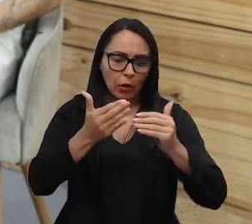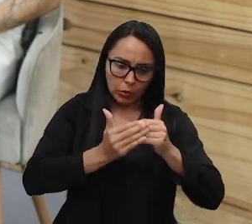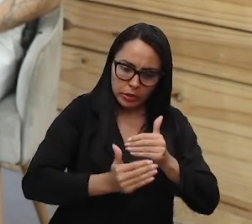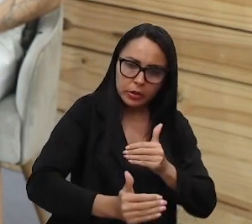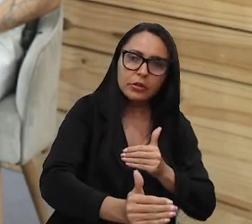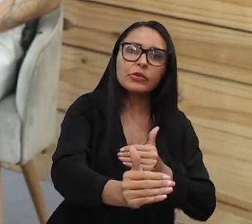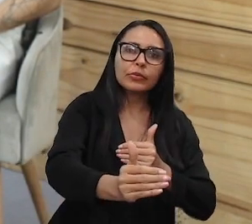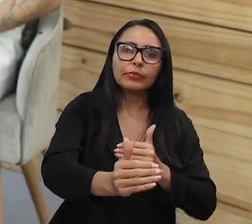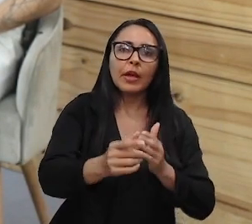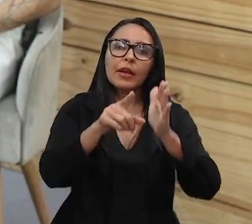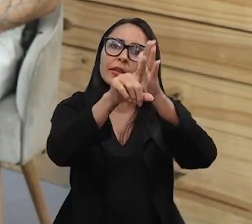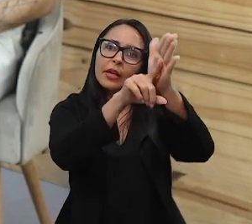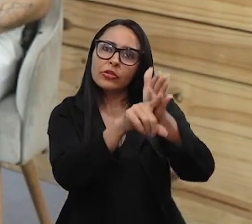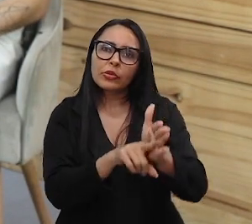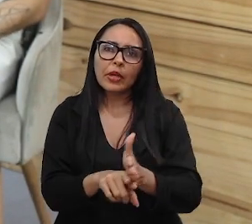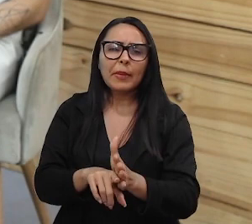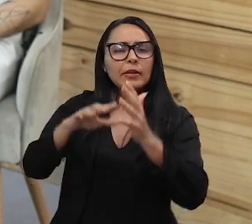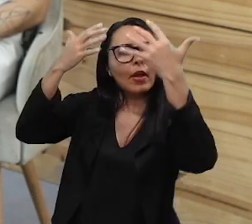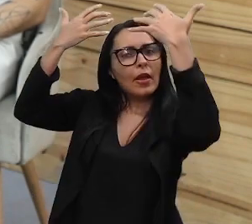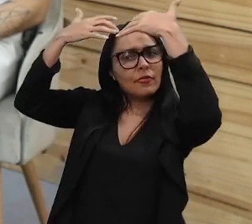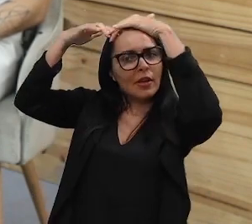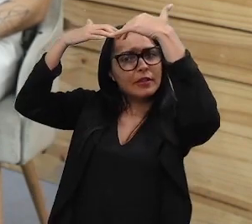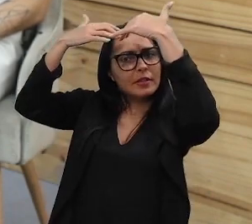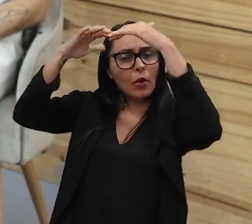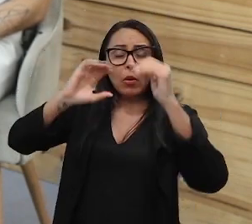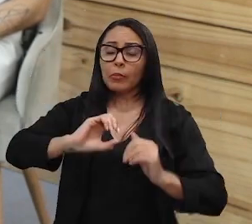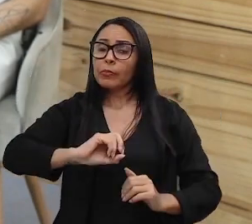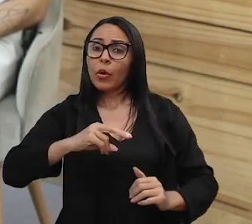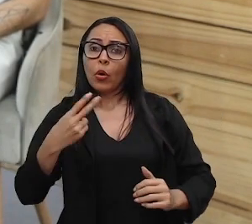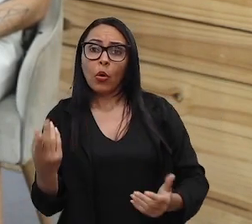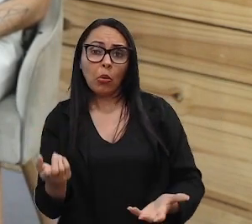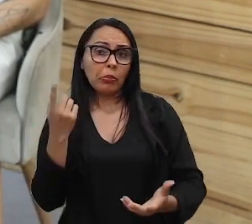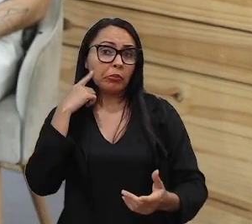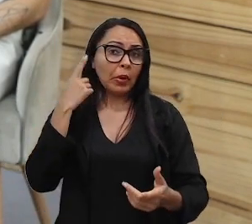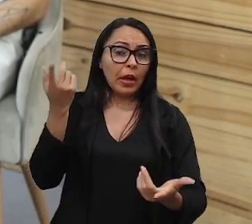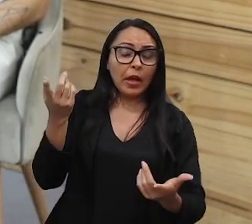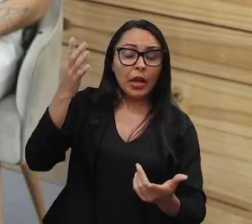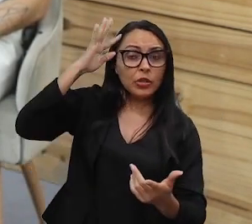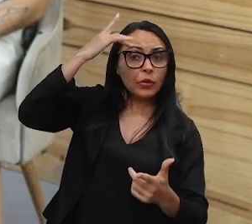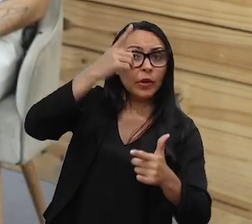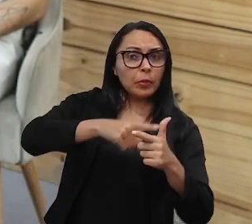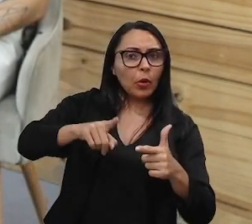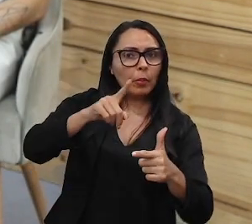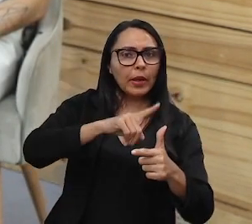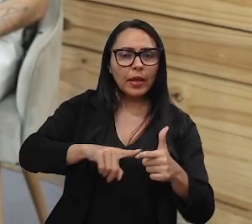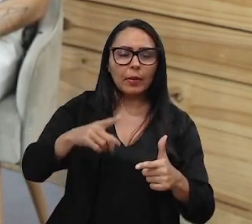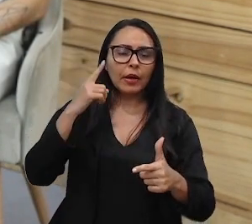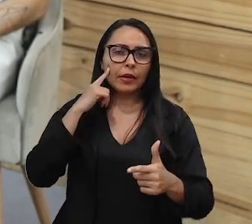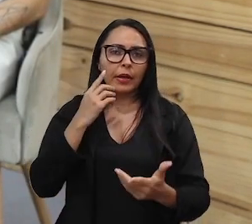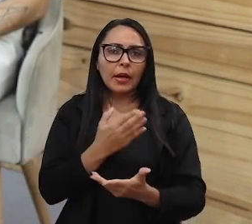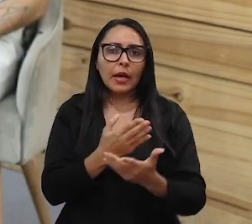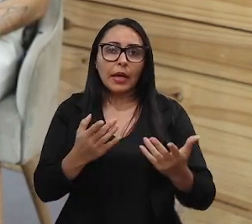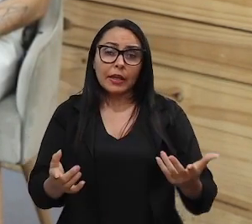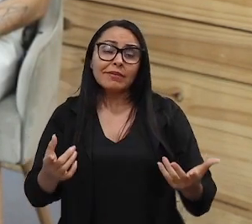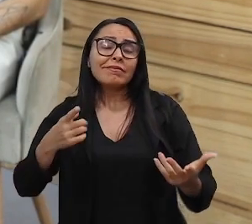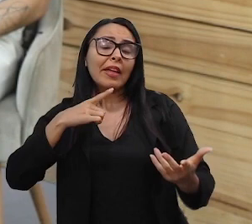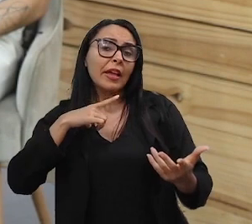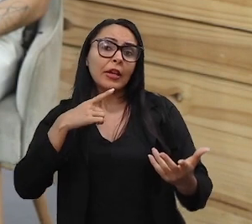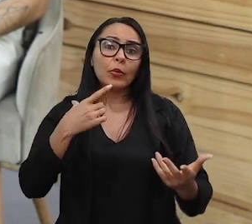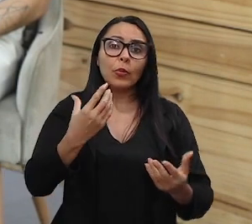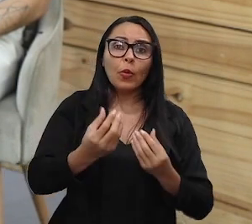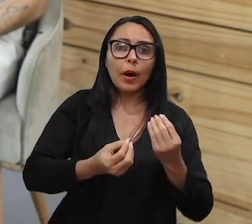né? De questionamento, esse início de reflexão. Ou para resolver algum problema que seja mais complexo, que você quer ali ter uma